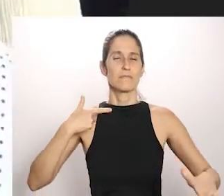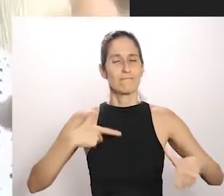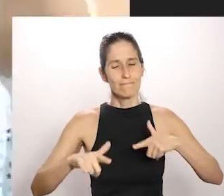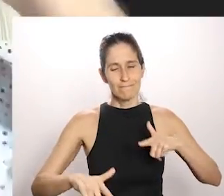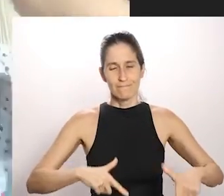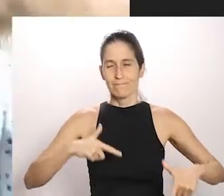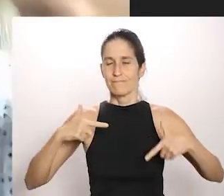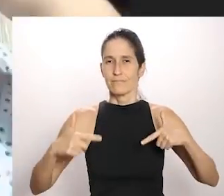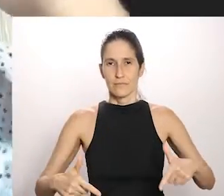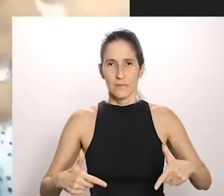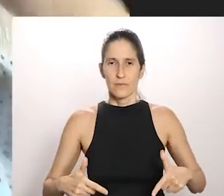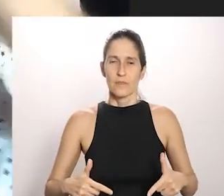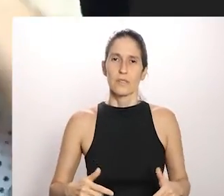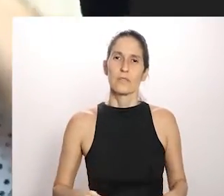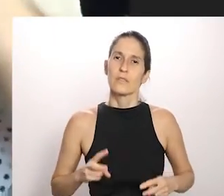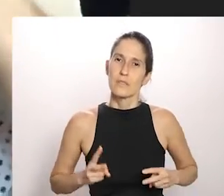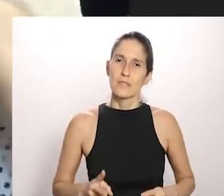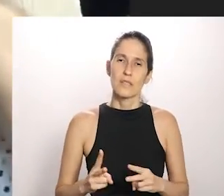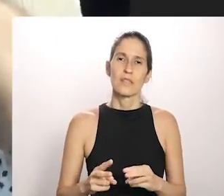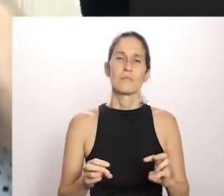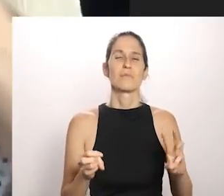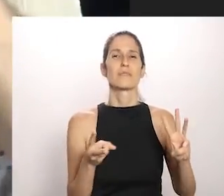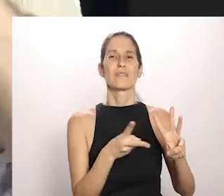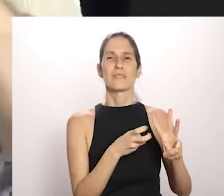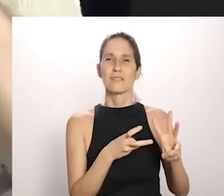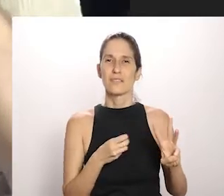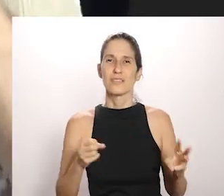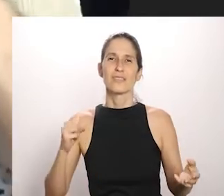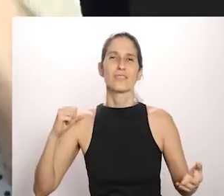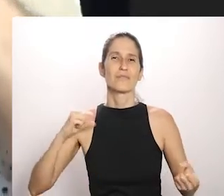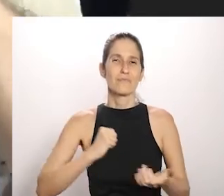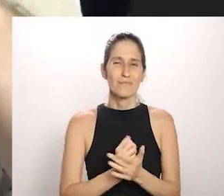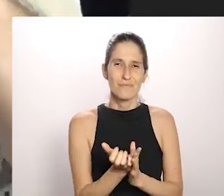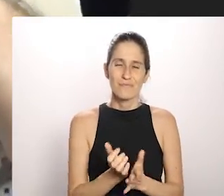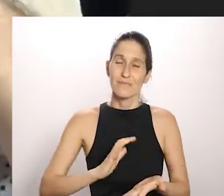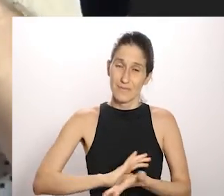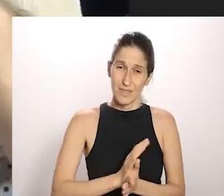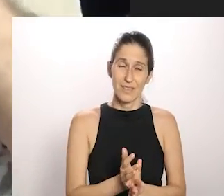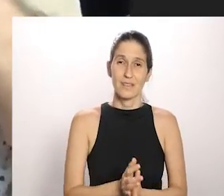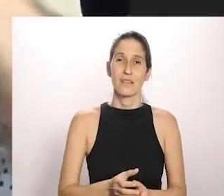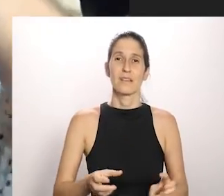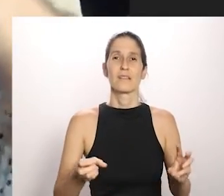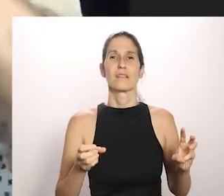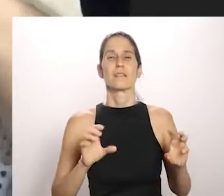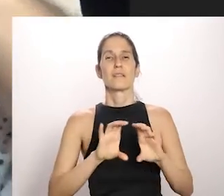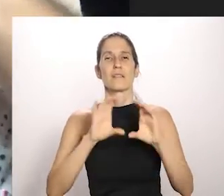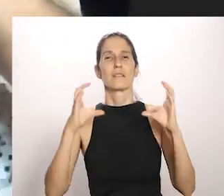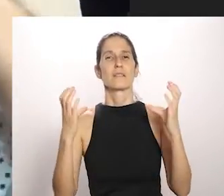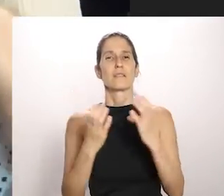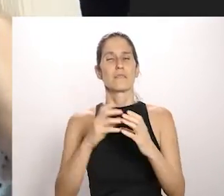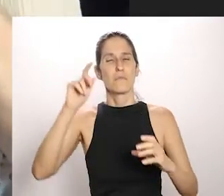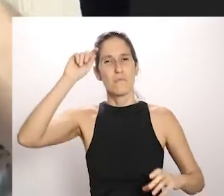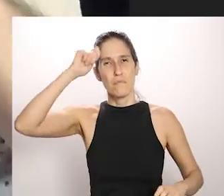nessa luta nossa da cultura do povos indígenas também que vem sendo massacrado, os terreiros quilombolas, os terreiros de Caboto de Jurema, os terreiros de Candomblé,